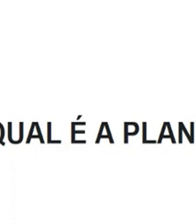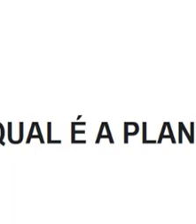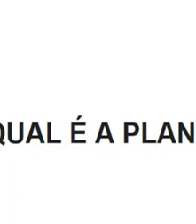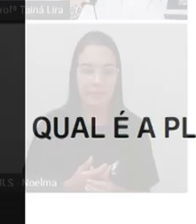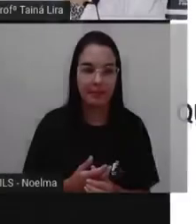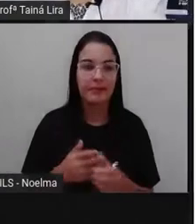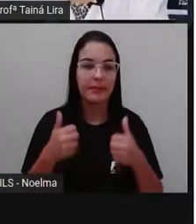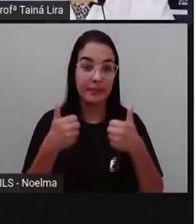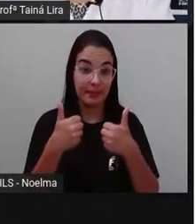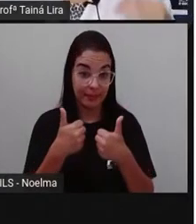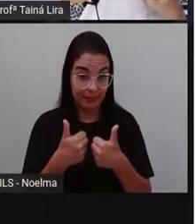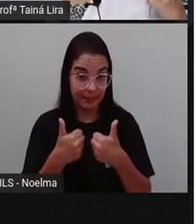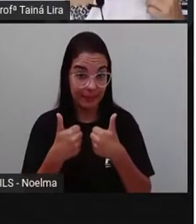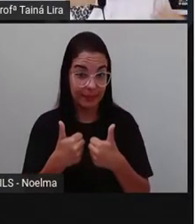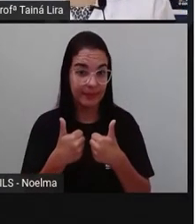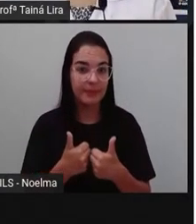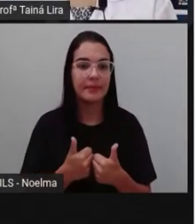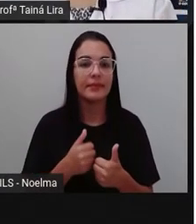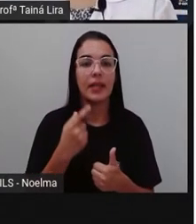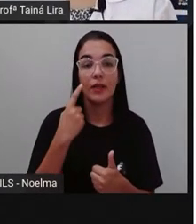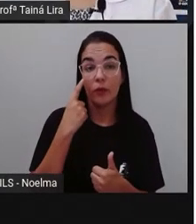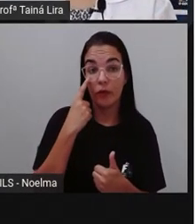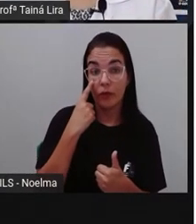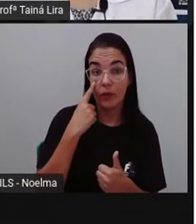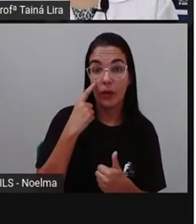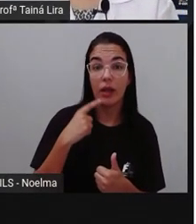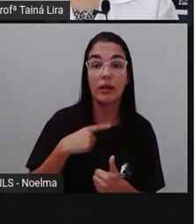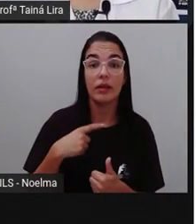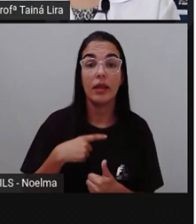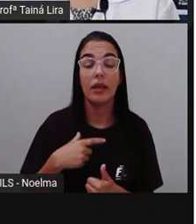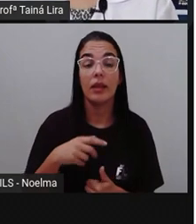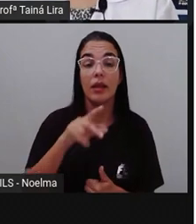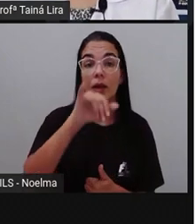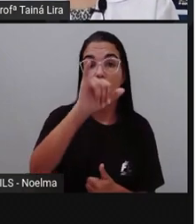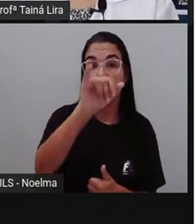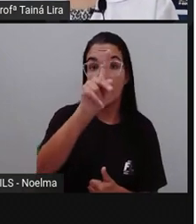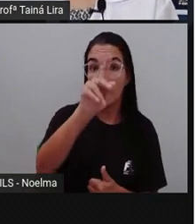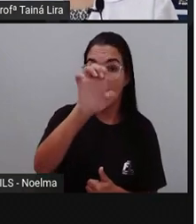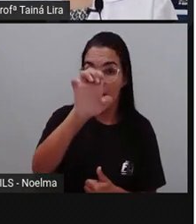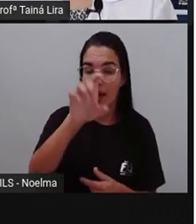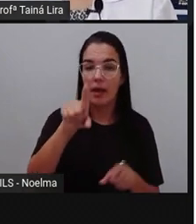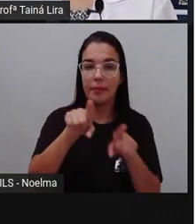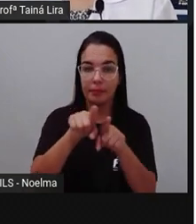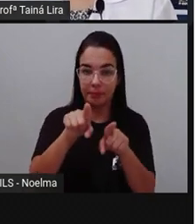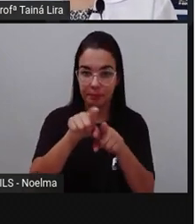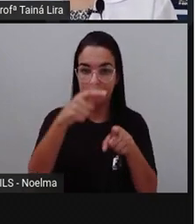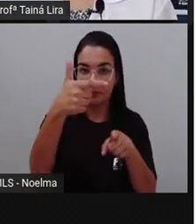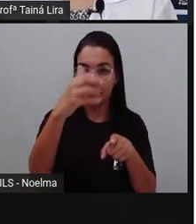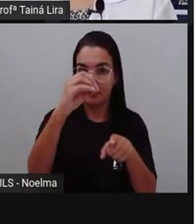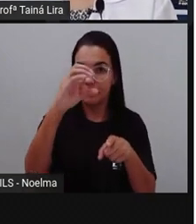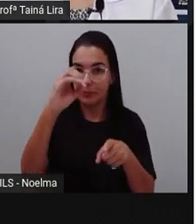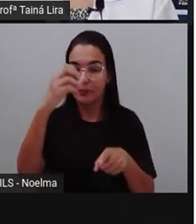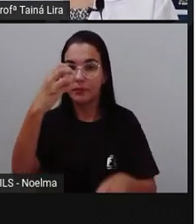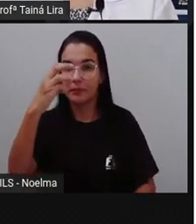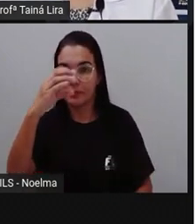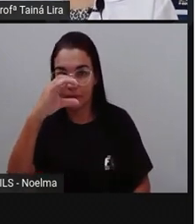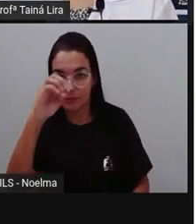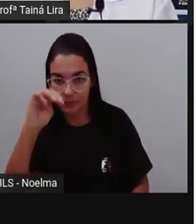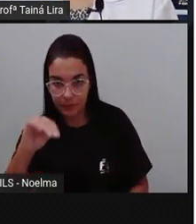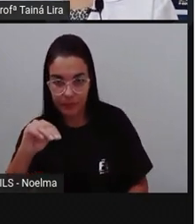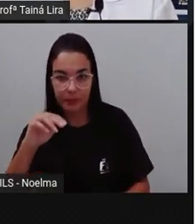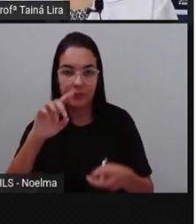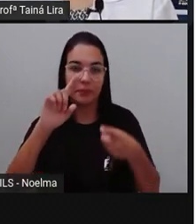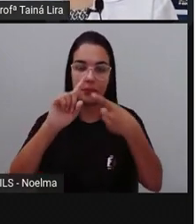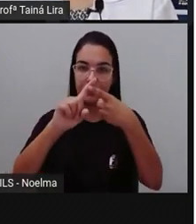Muito bem! Então, nós temos aqui, Olha lá, O IP com 200 centímetros, ó, Então, A primeira